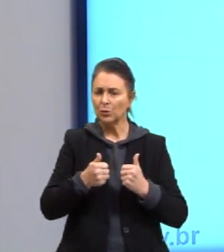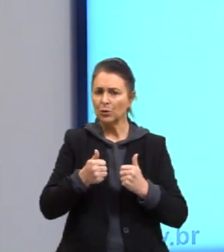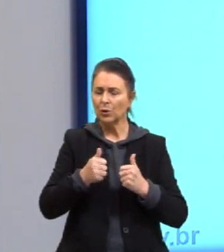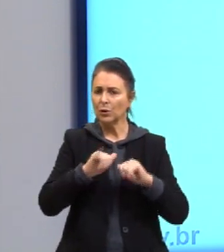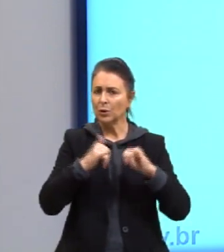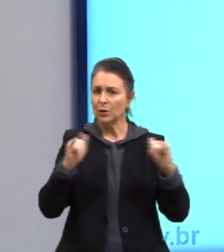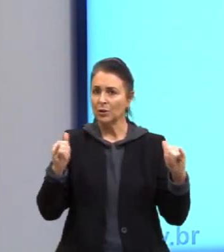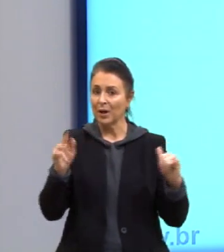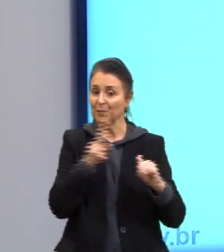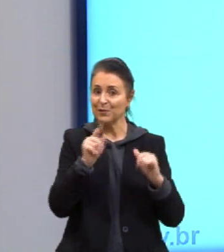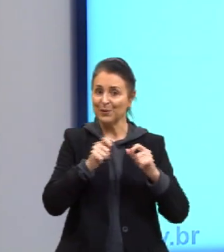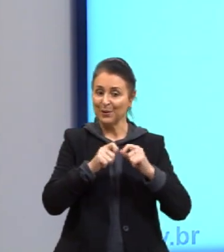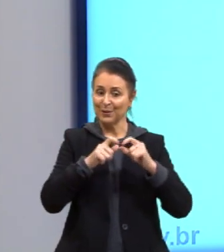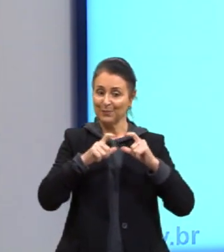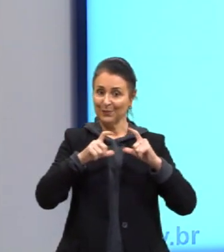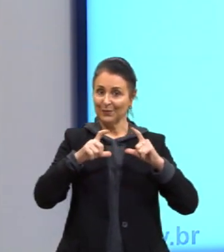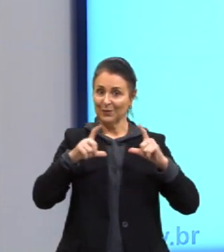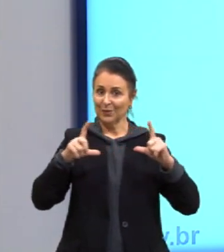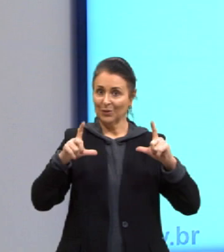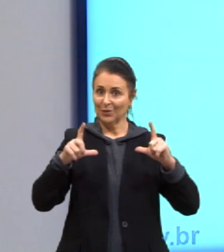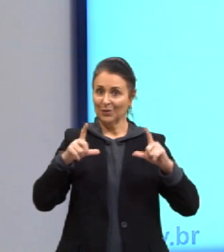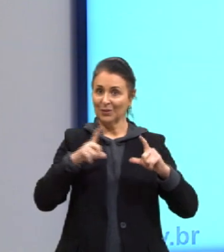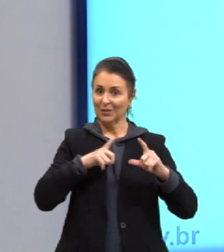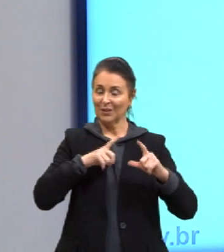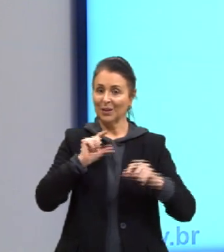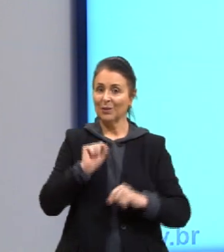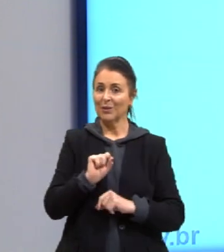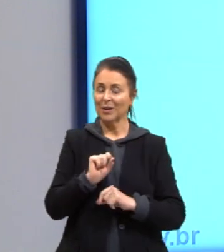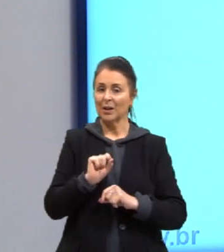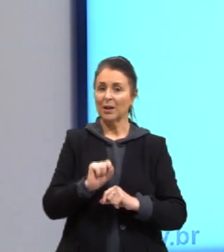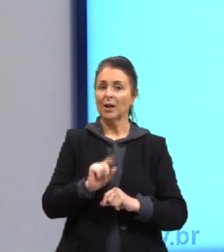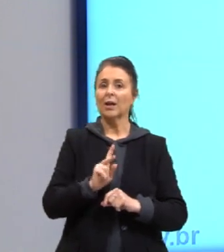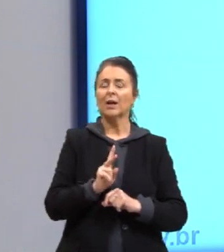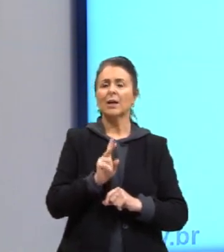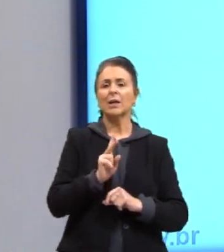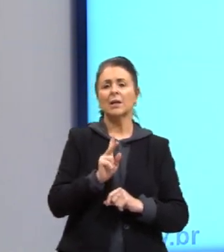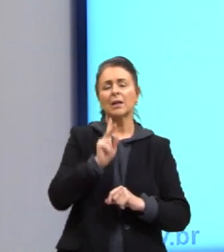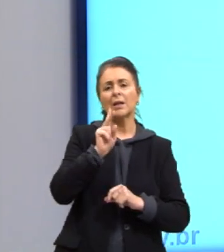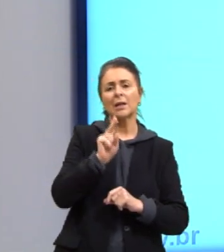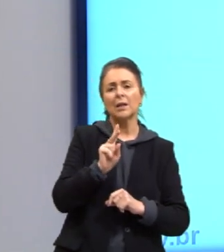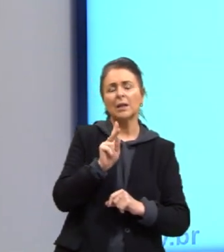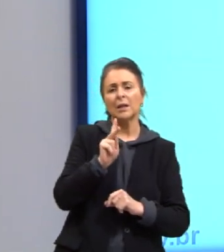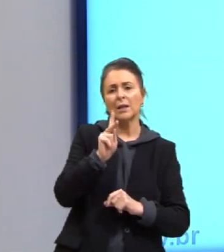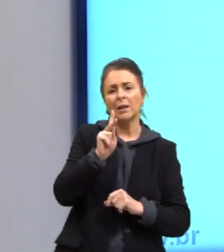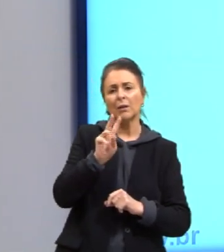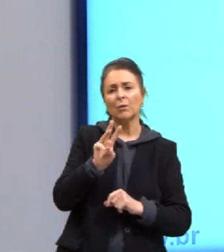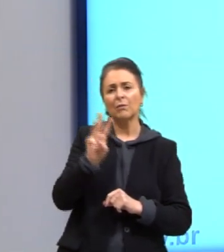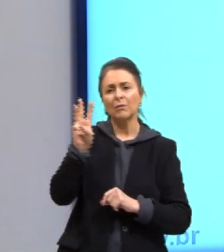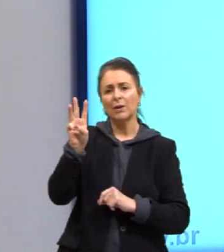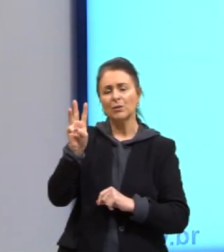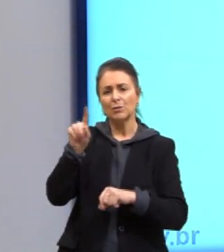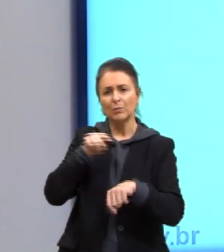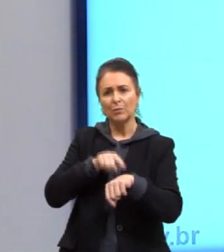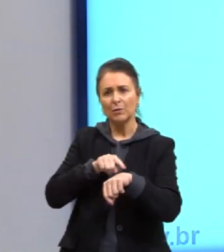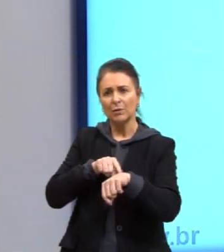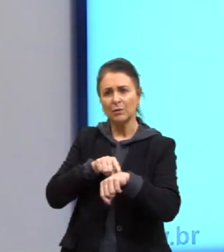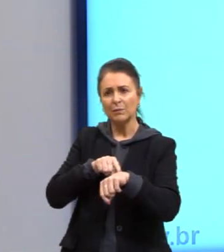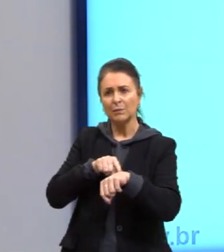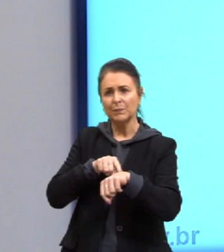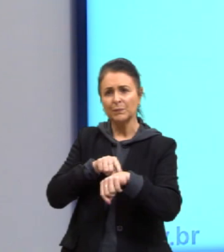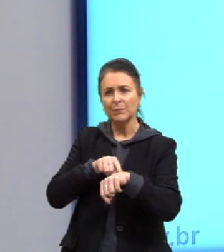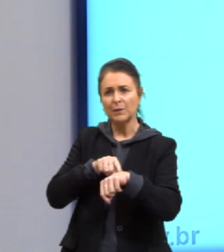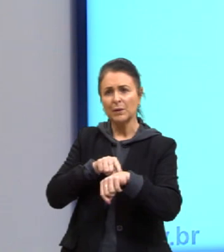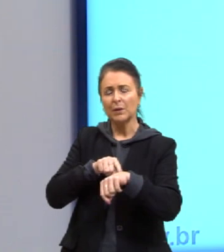um pouquinho apagadinho, mas a gente tem o quê? Kilowatt por hora. Kilowatt por hora